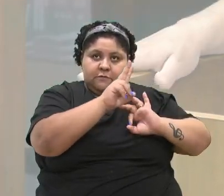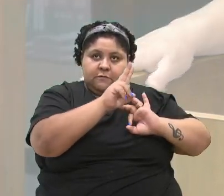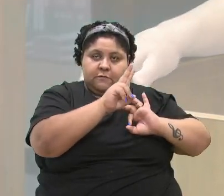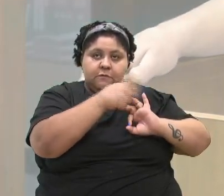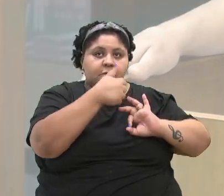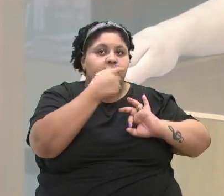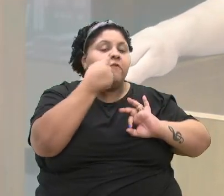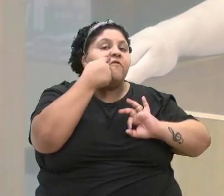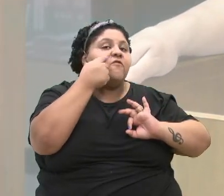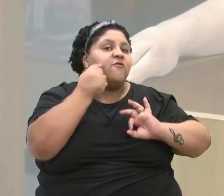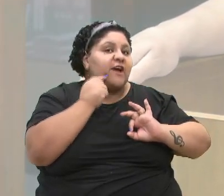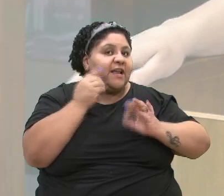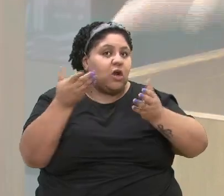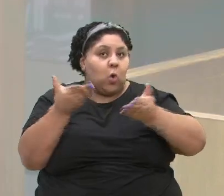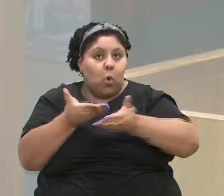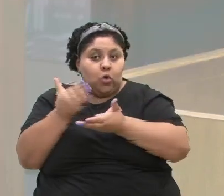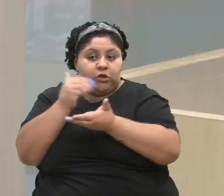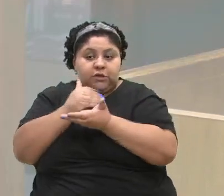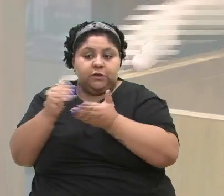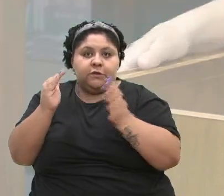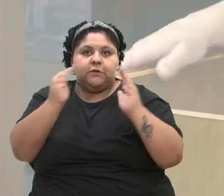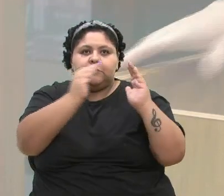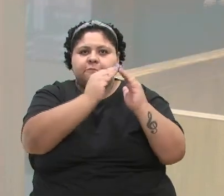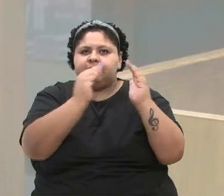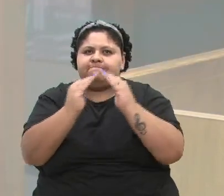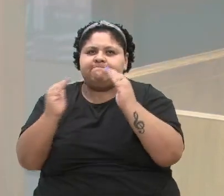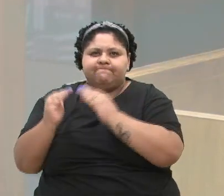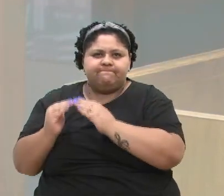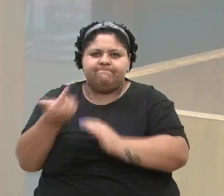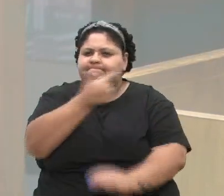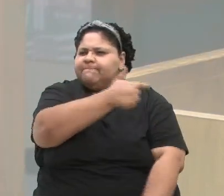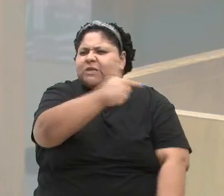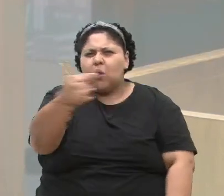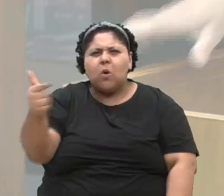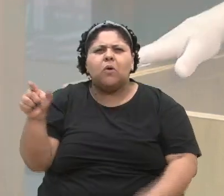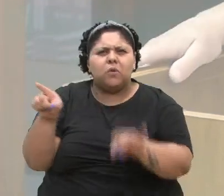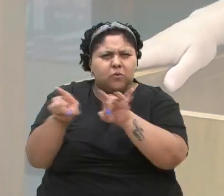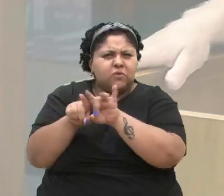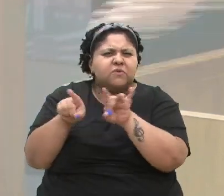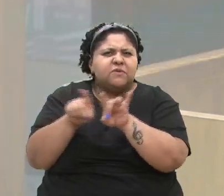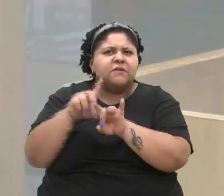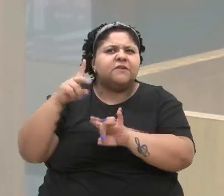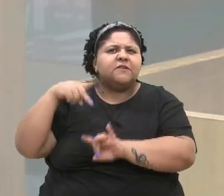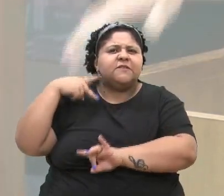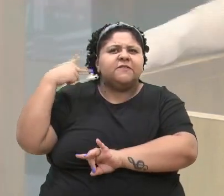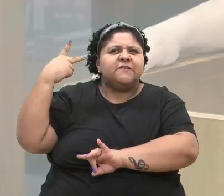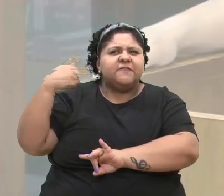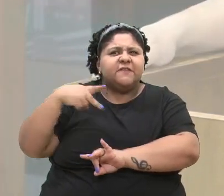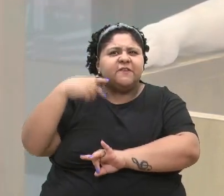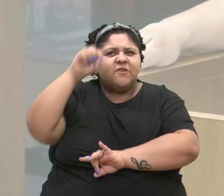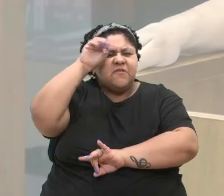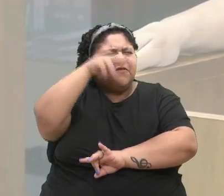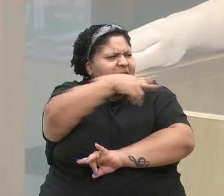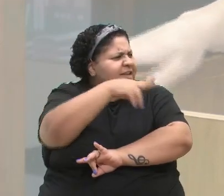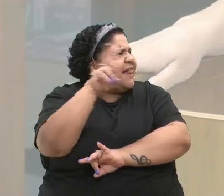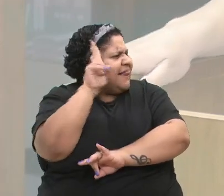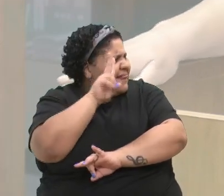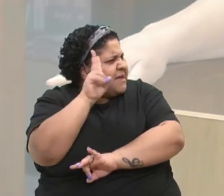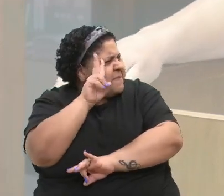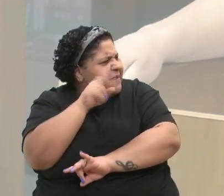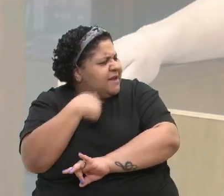atual secretário de Habitação, e por tantos outros, vereador Fiuz, o senhor lembra, eu comento sempre,